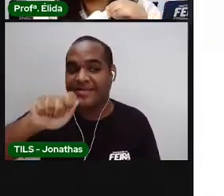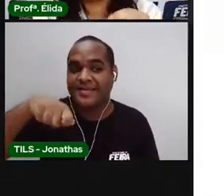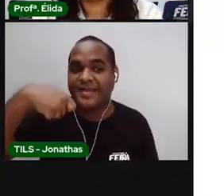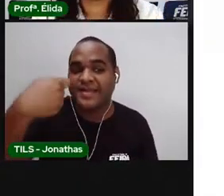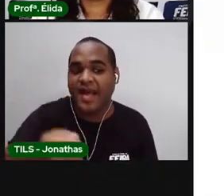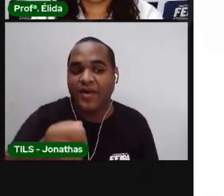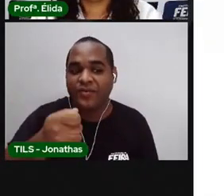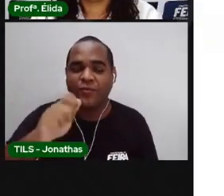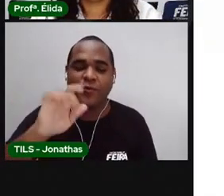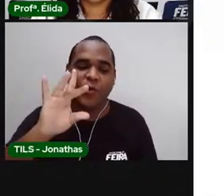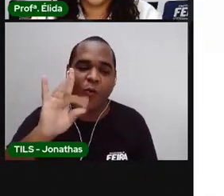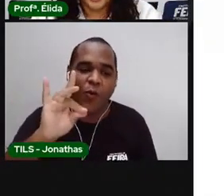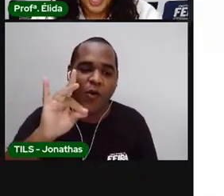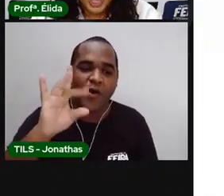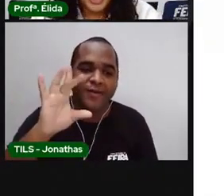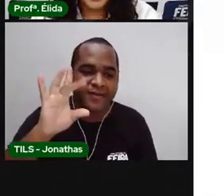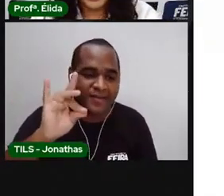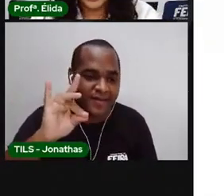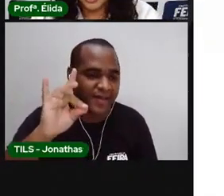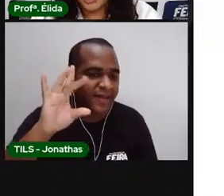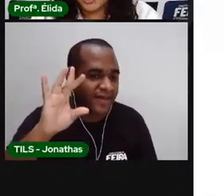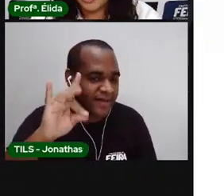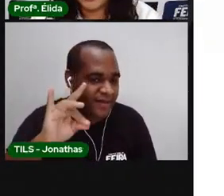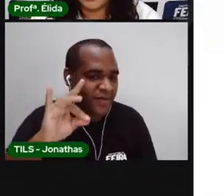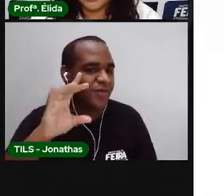A Vamos falar? Cola.